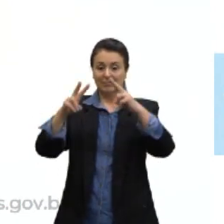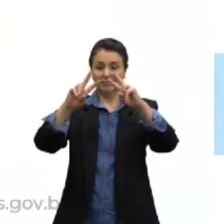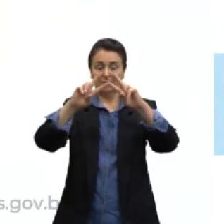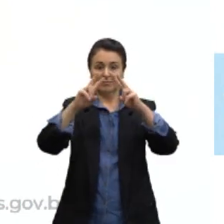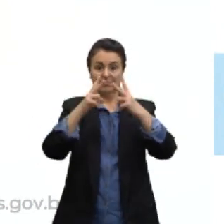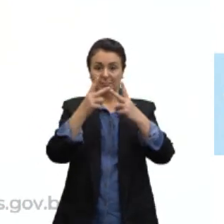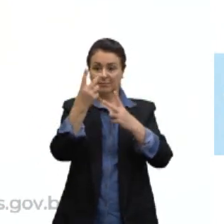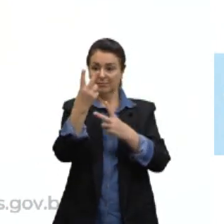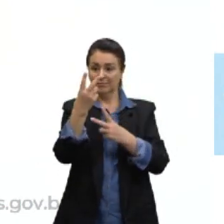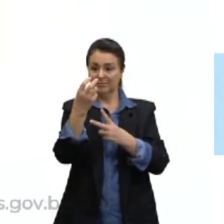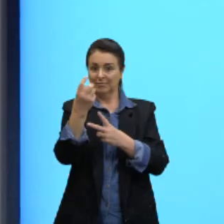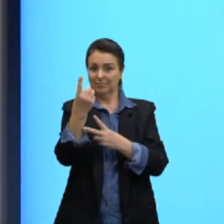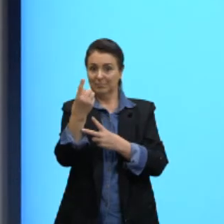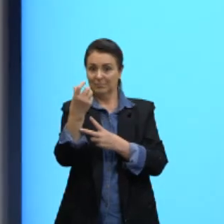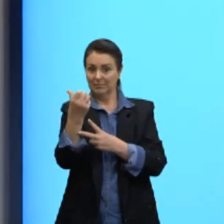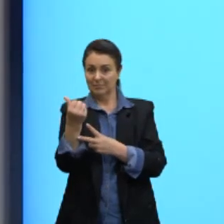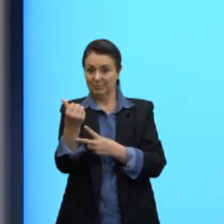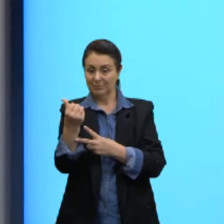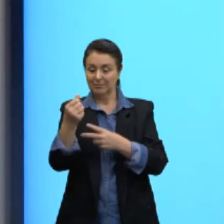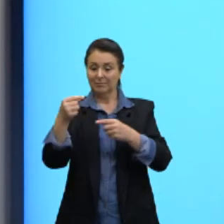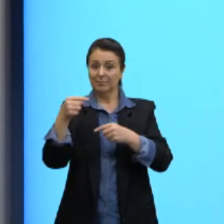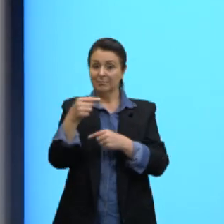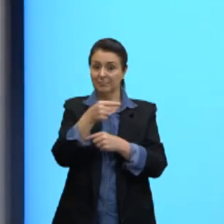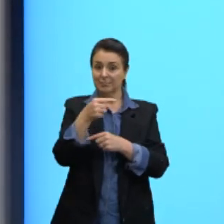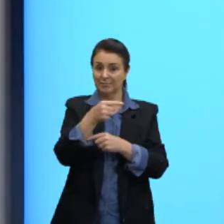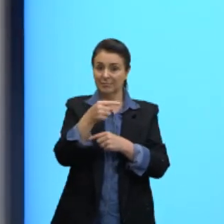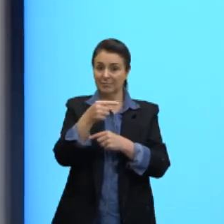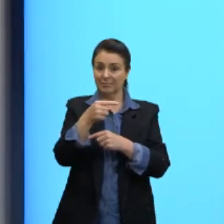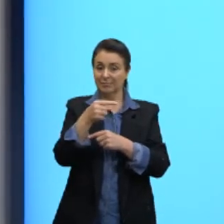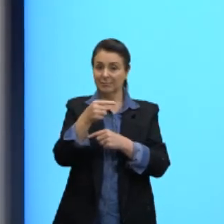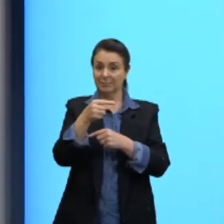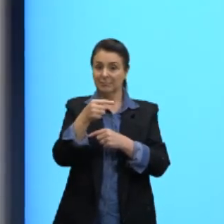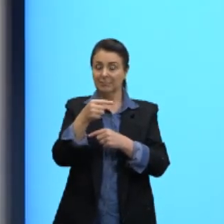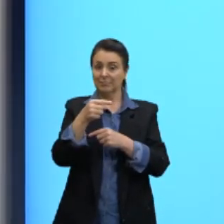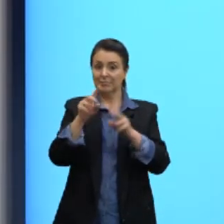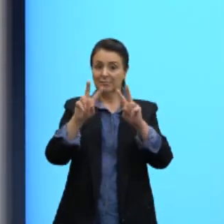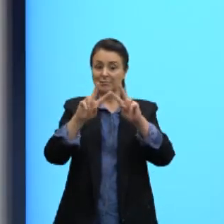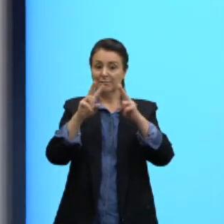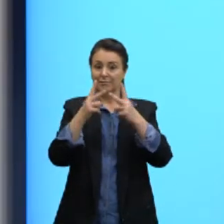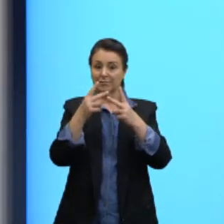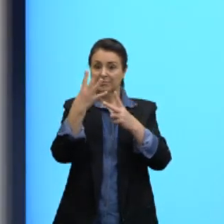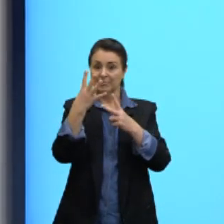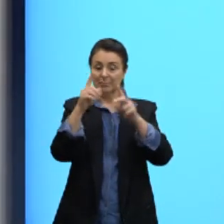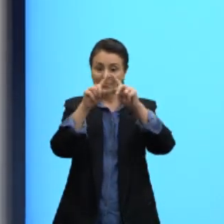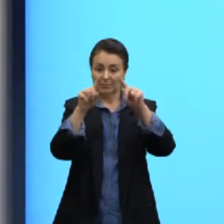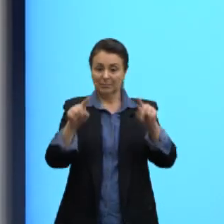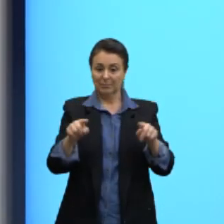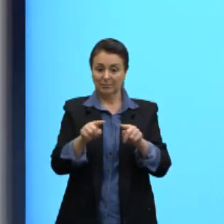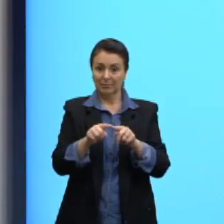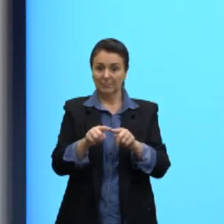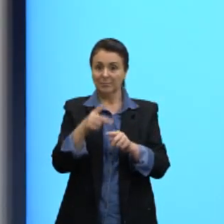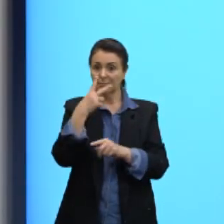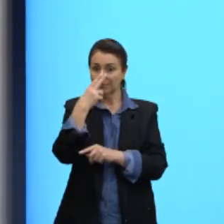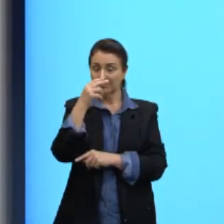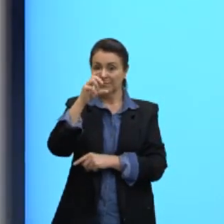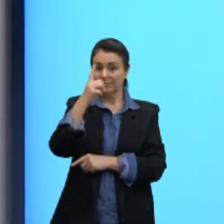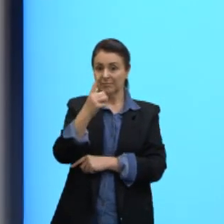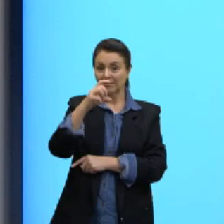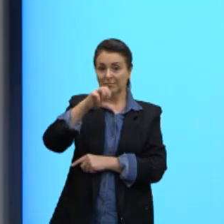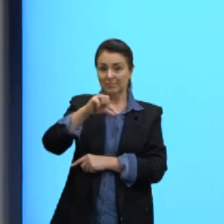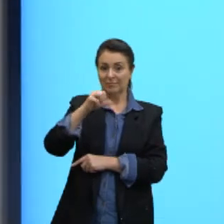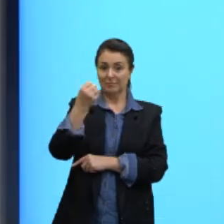216, menos o volume de quatro pirâmides, são 198. Logo,